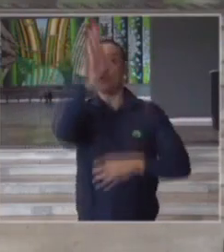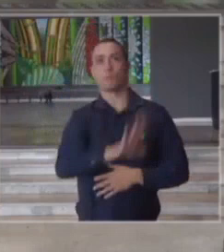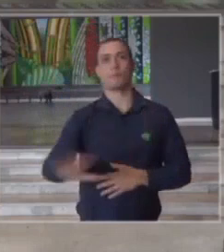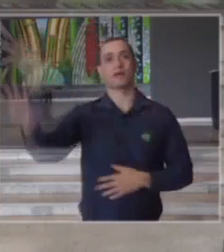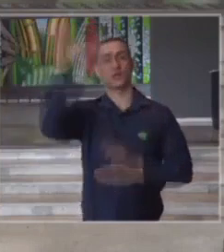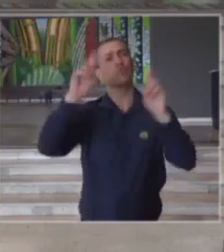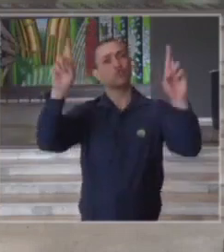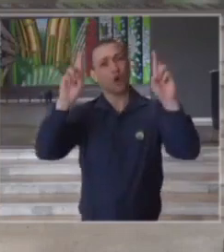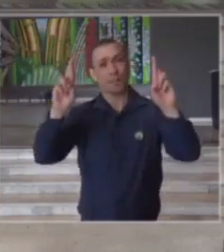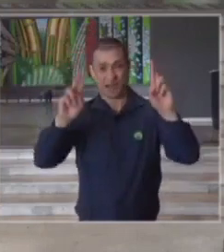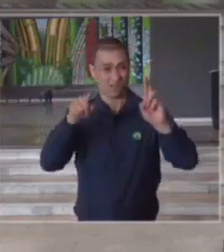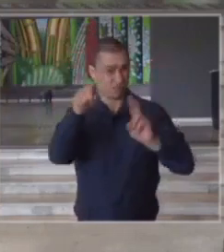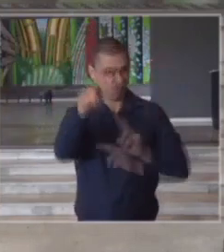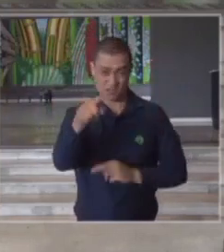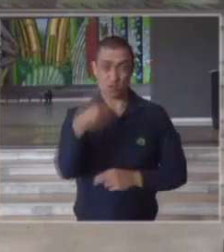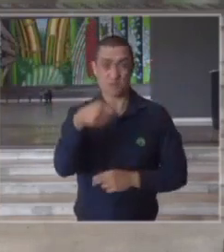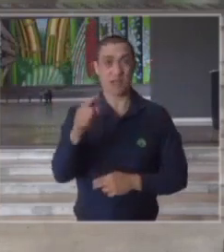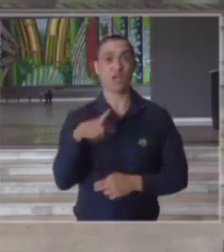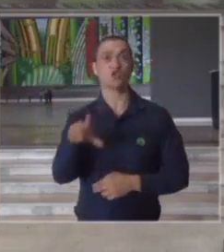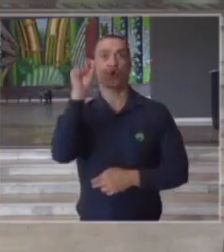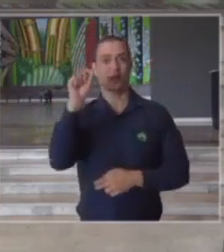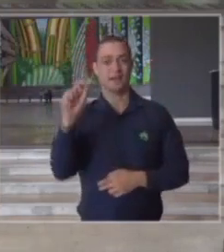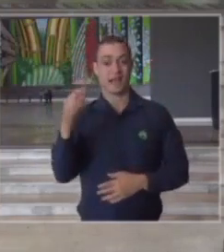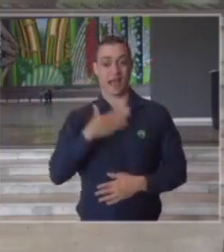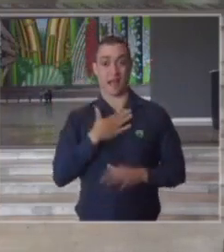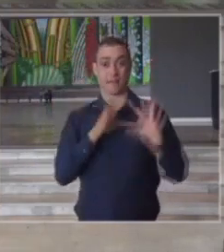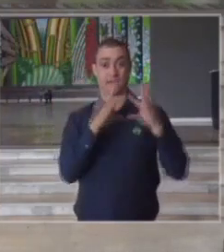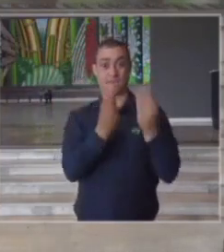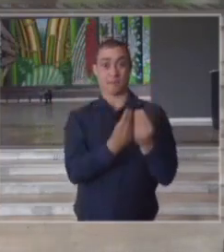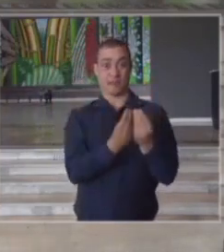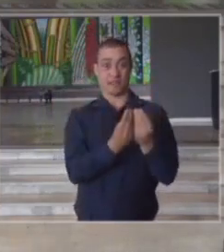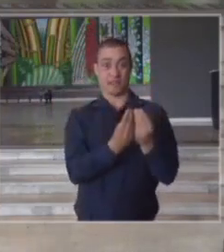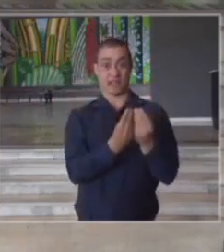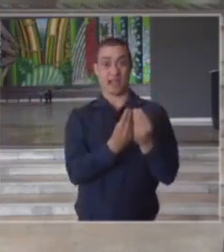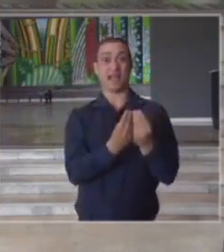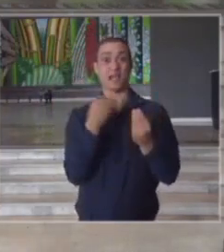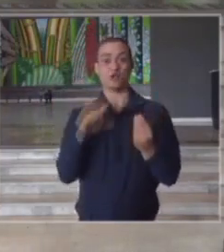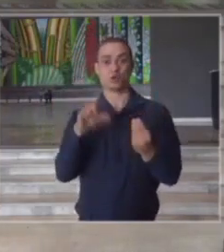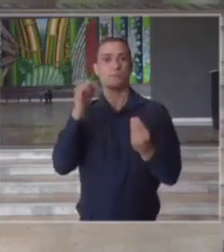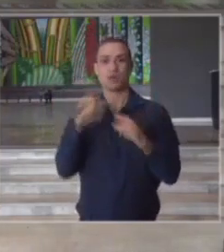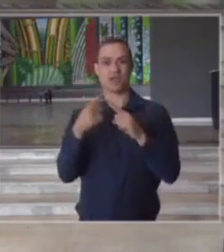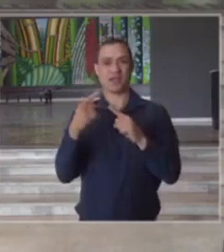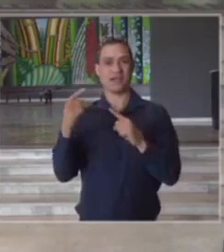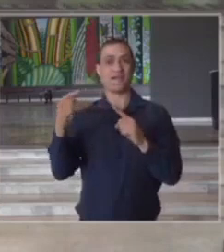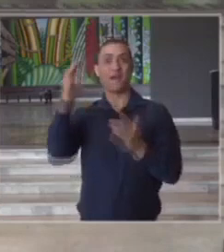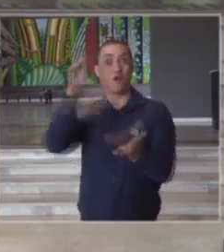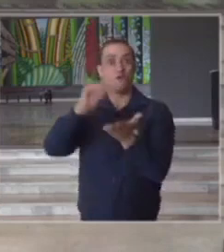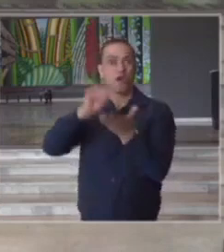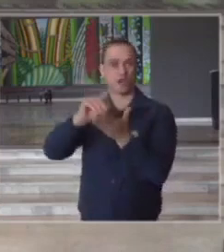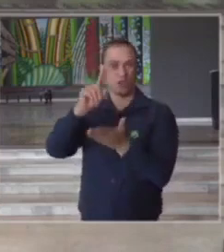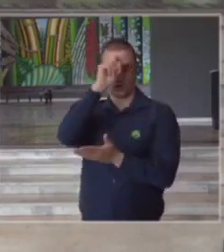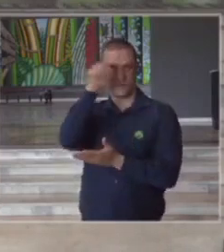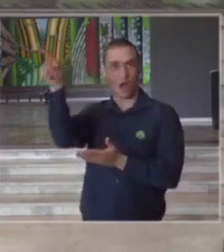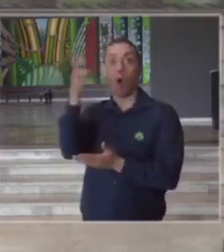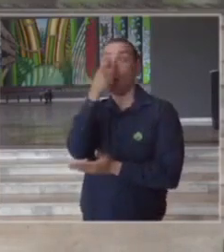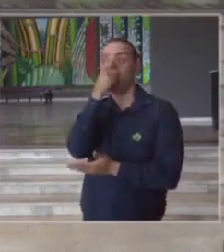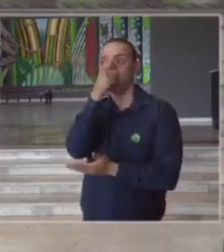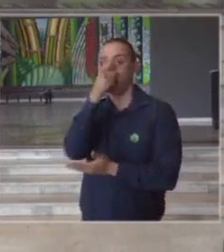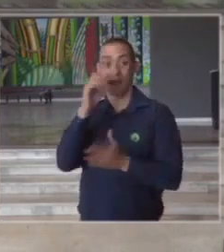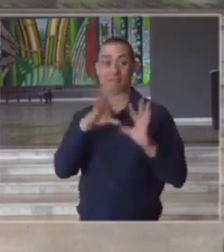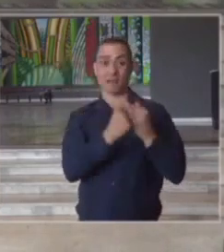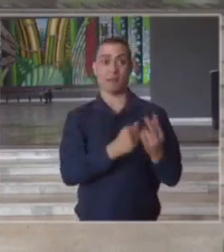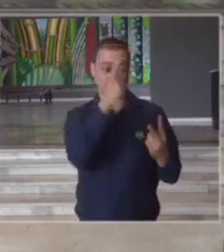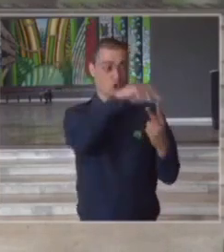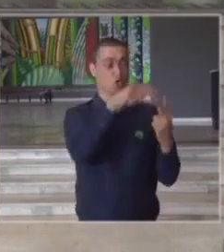tenha que um dia escolher alguém da sua família dada a inexistência de um leito de UTI para